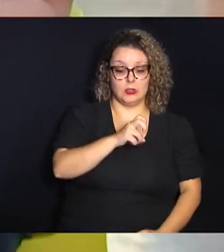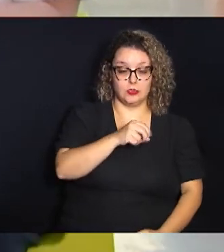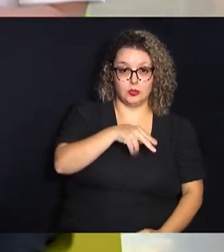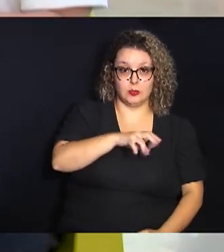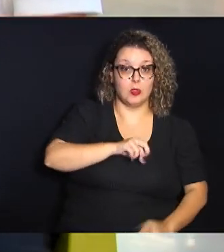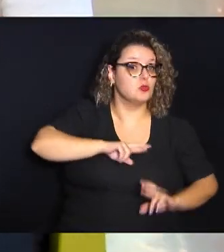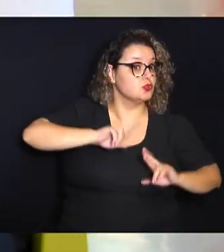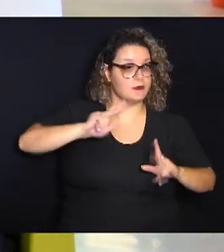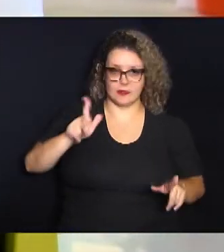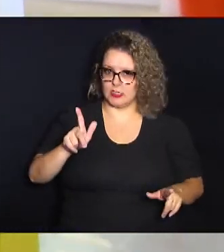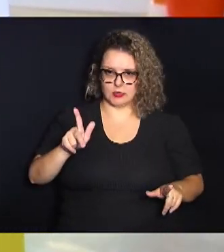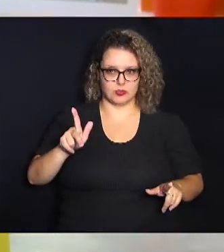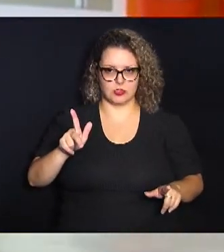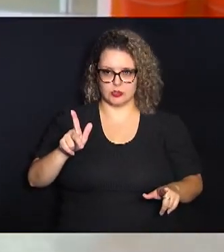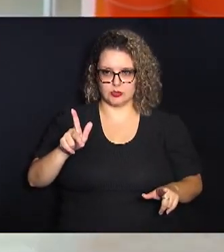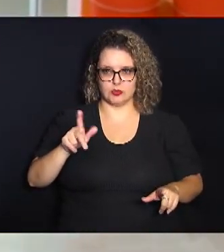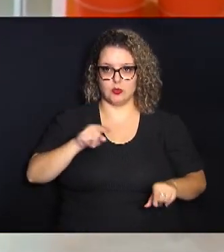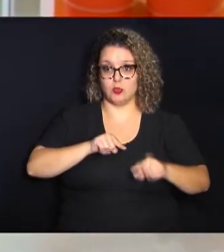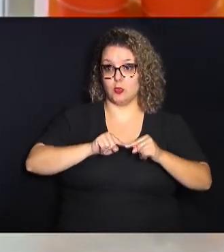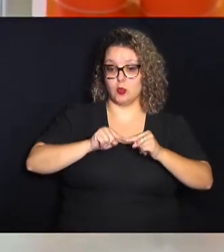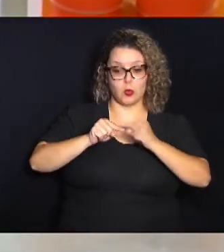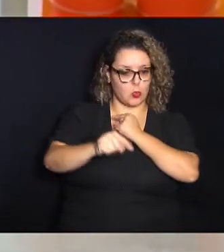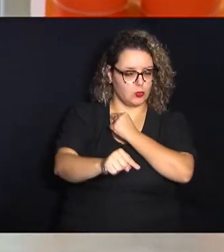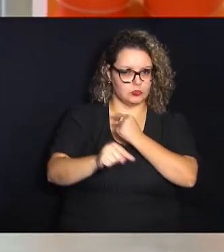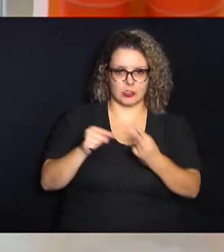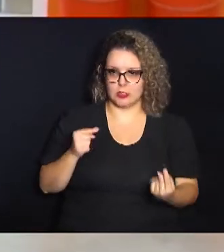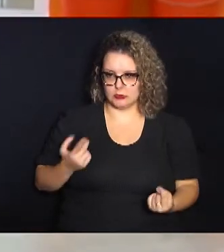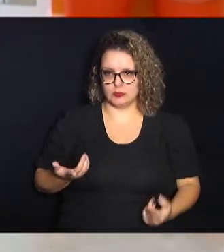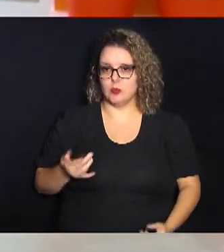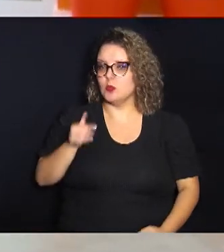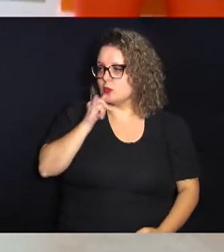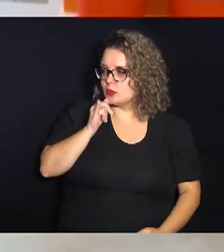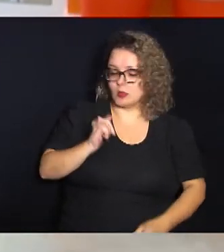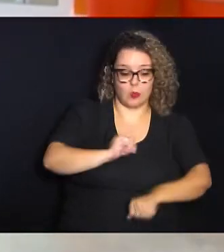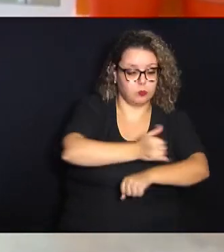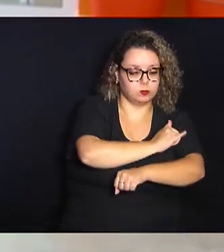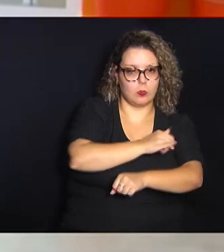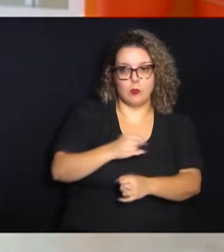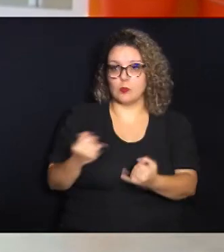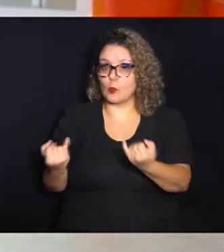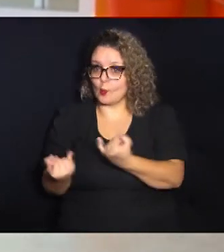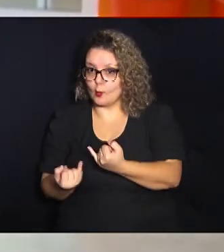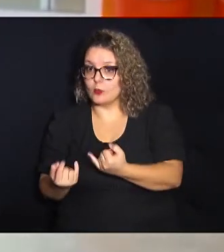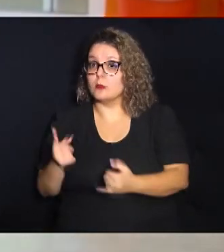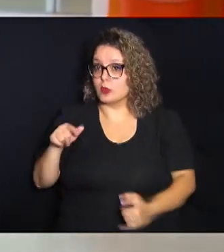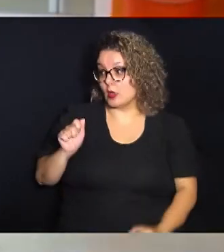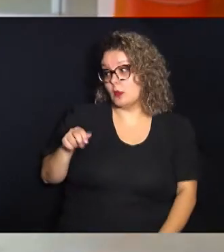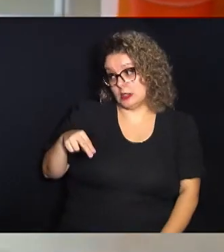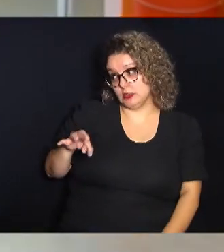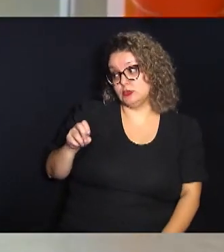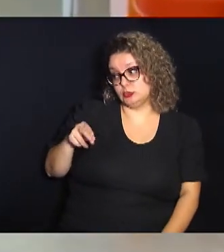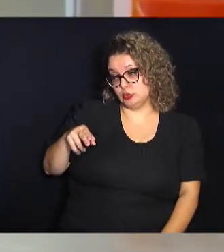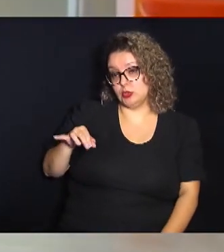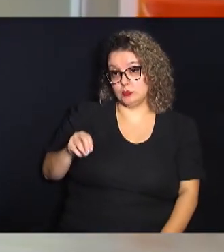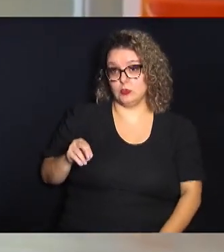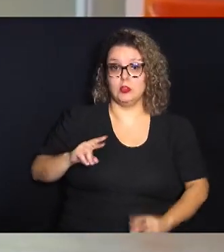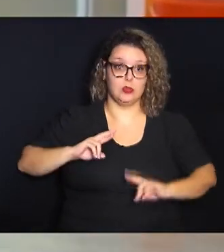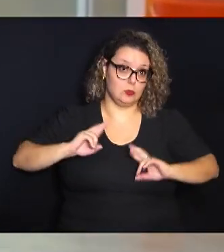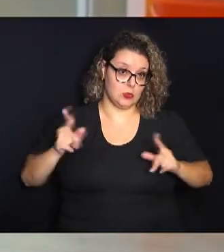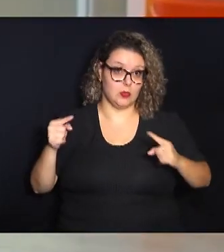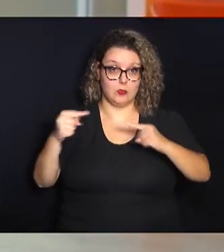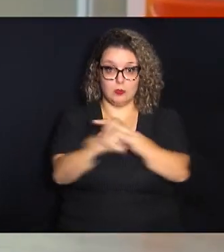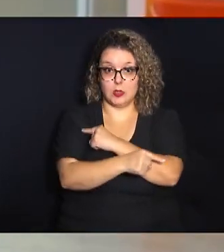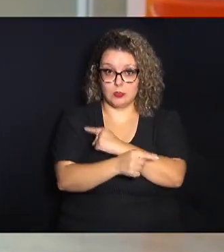significado contrário então esse exemplo que você deu do gordo e do magro seria um antônimo eles são contrários